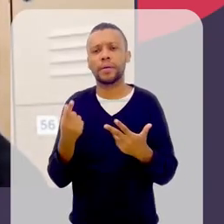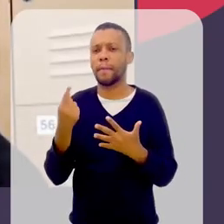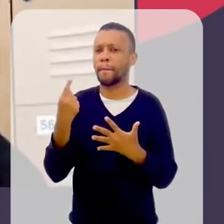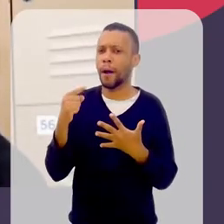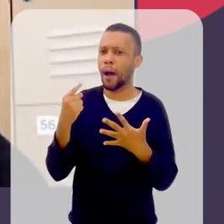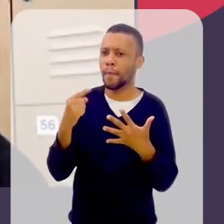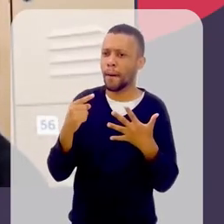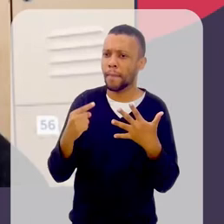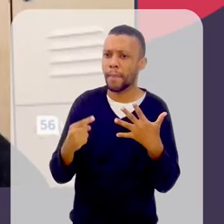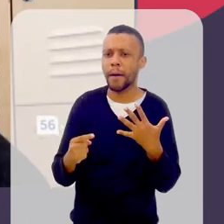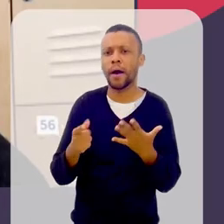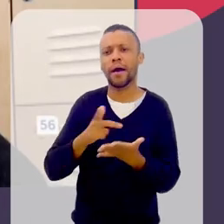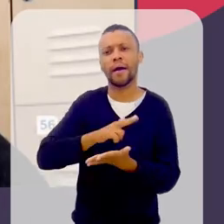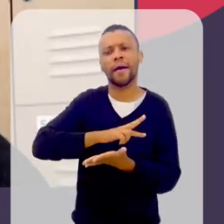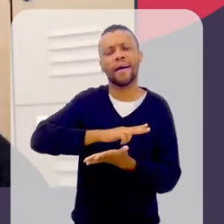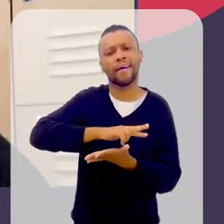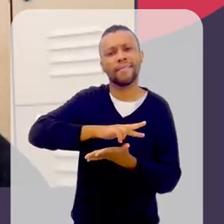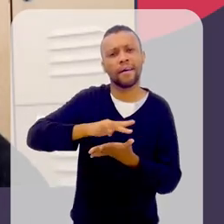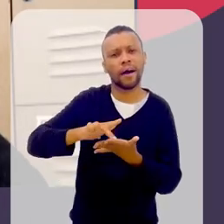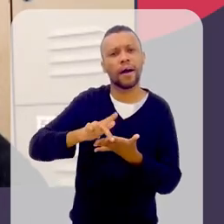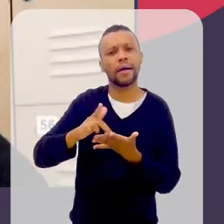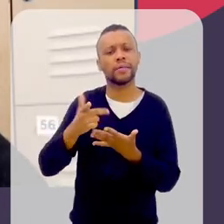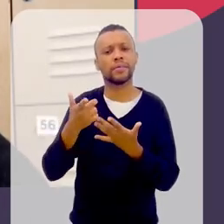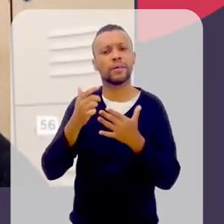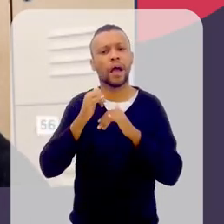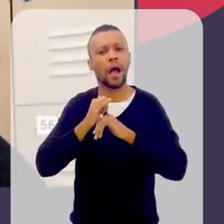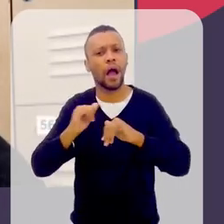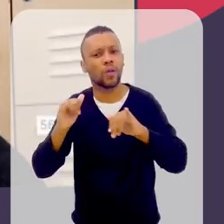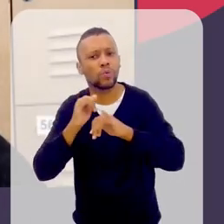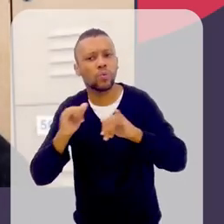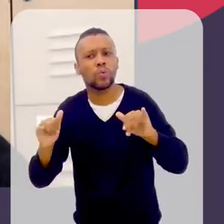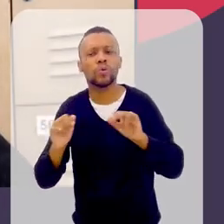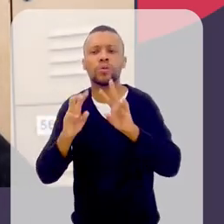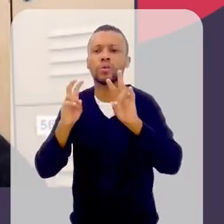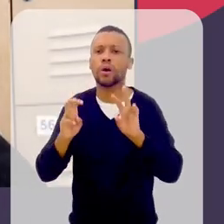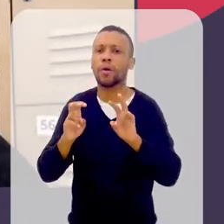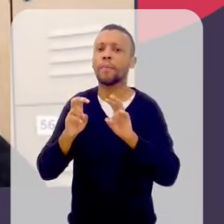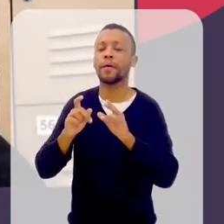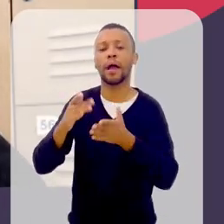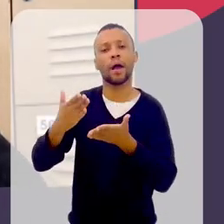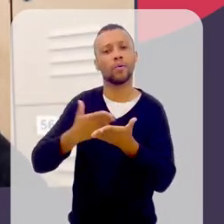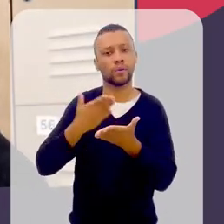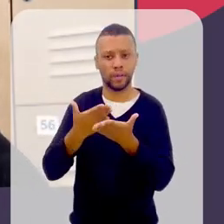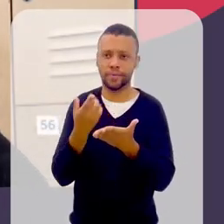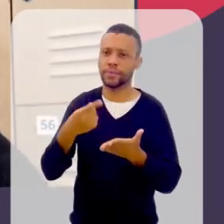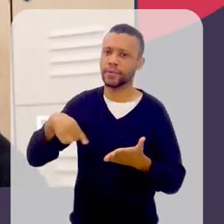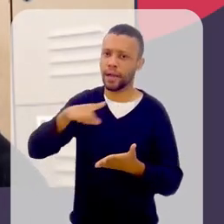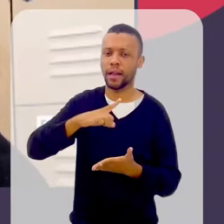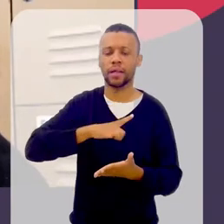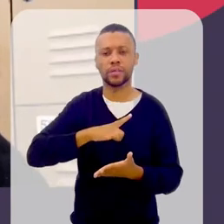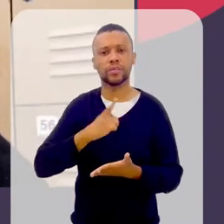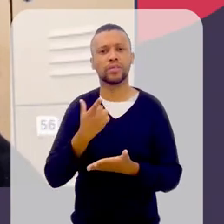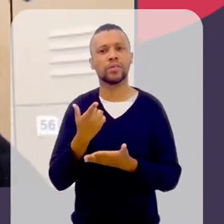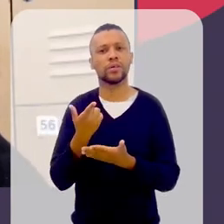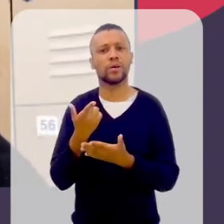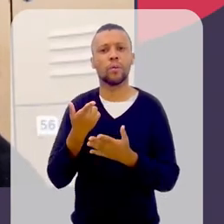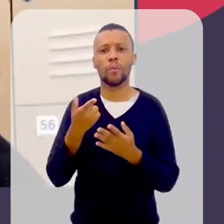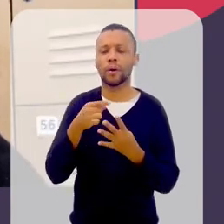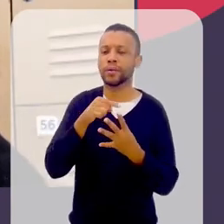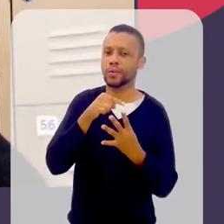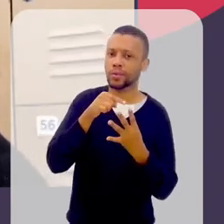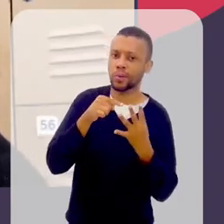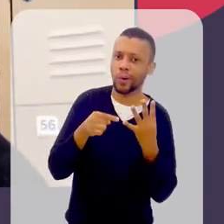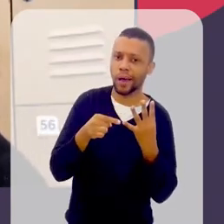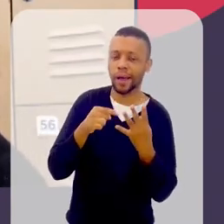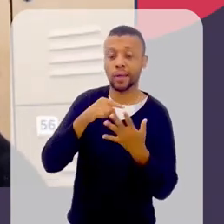diversos anúncios, né? Falando das obras dela, tinha, sei lá, achei pelo menos umas